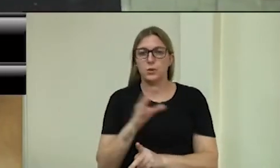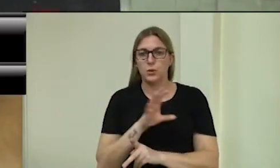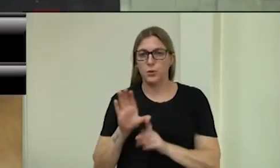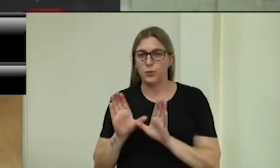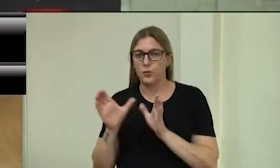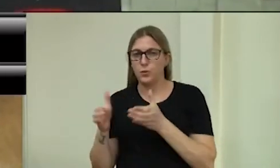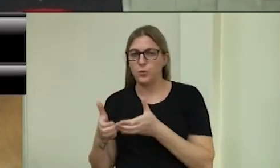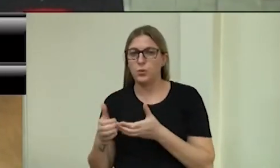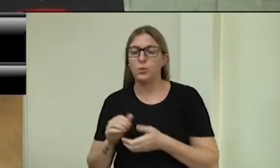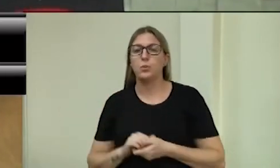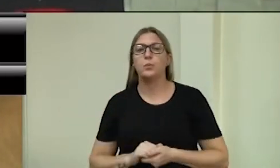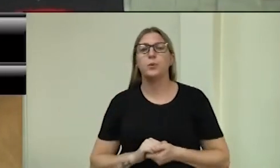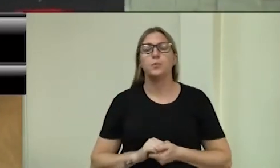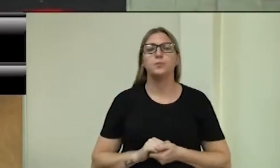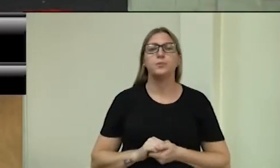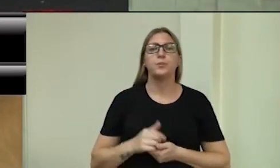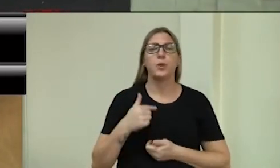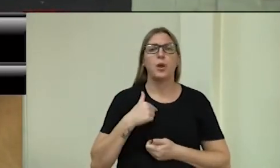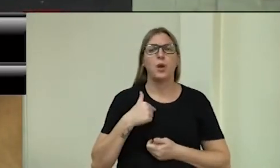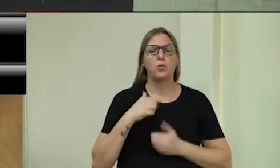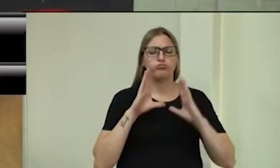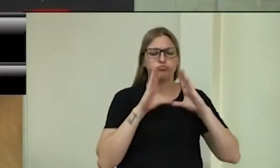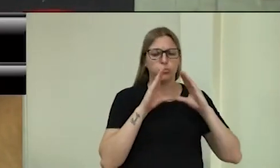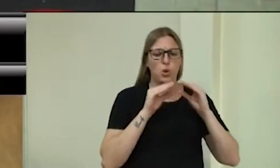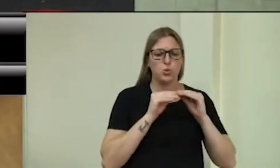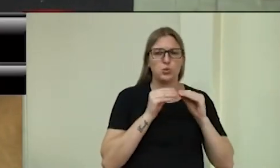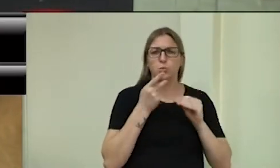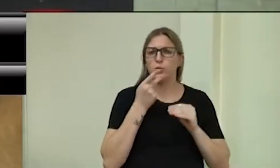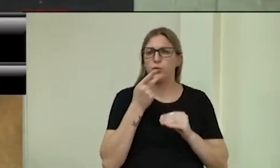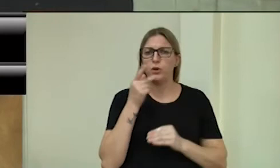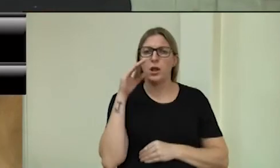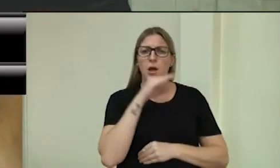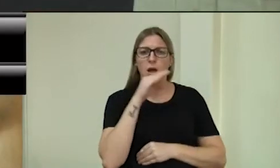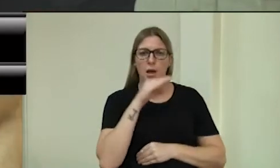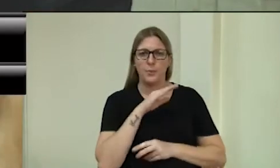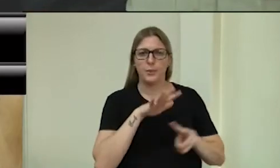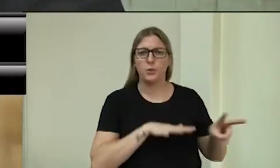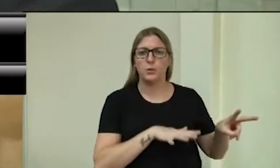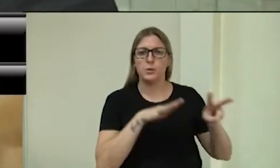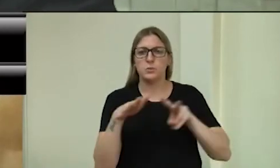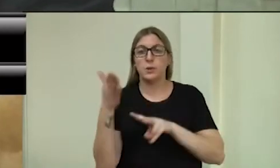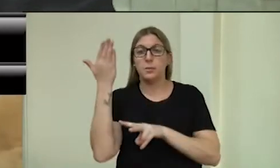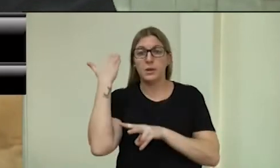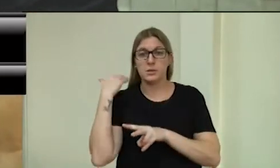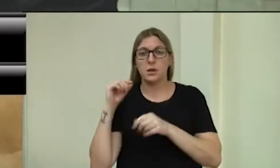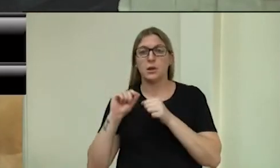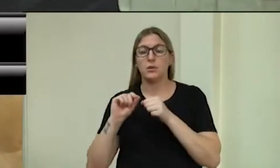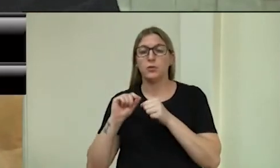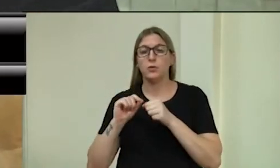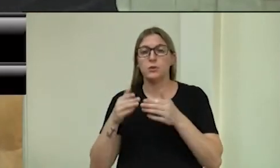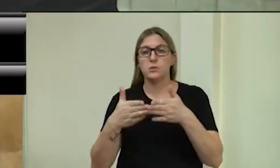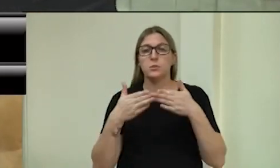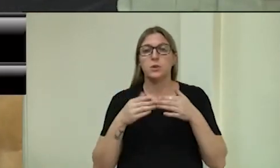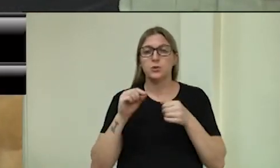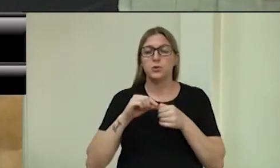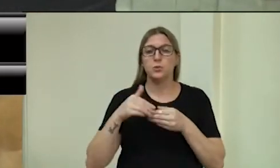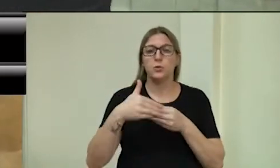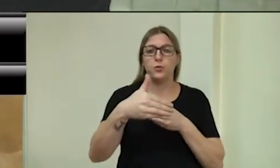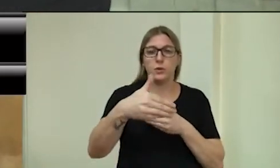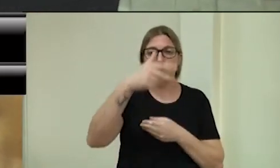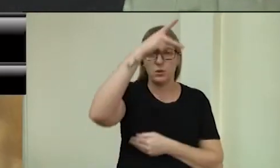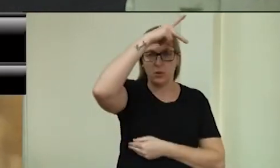Pessoal, serei sucinto, semana passada fiz um pedido de providências para que o executivo tente